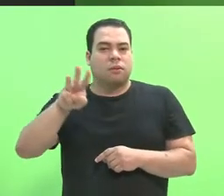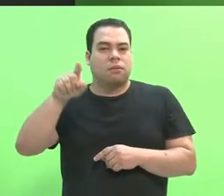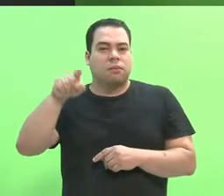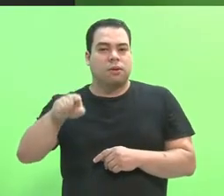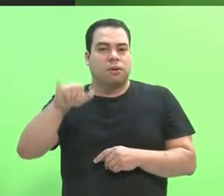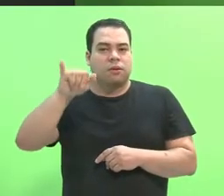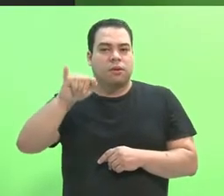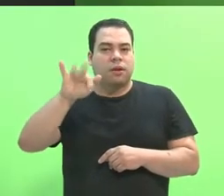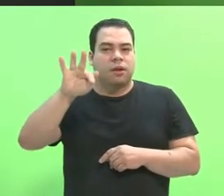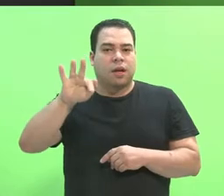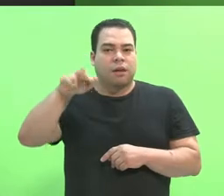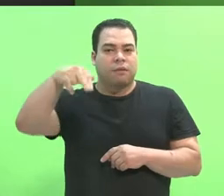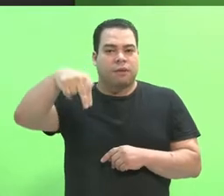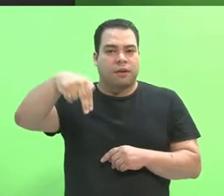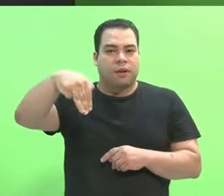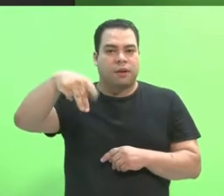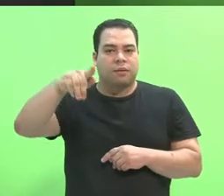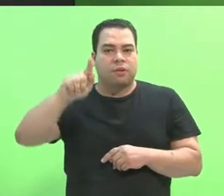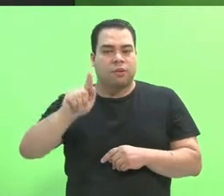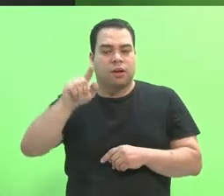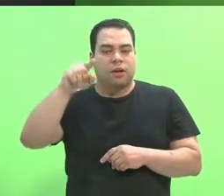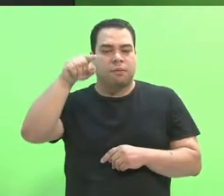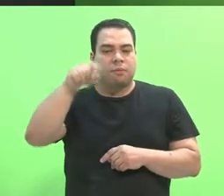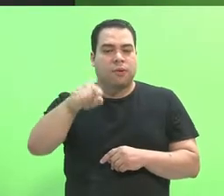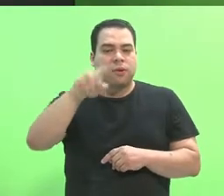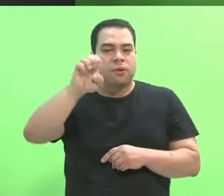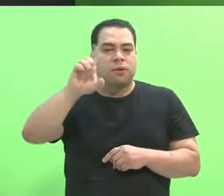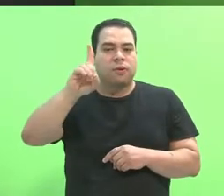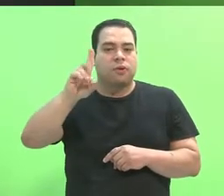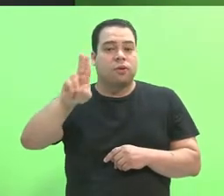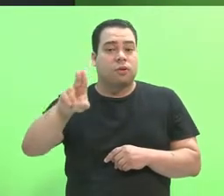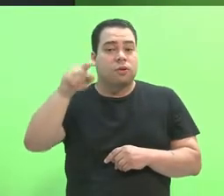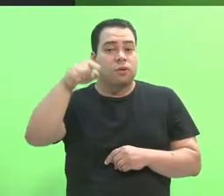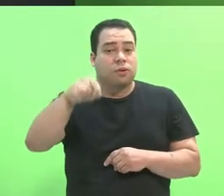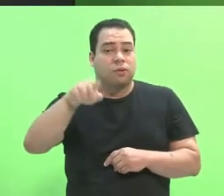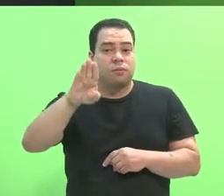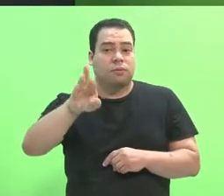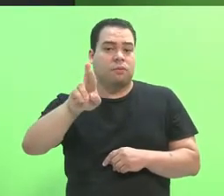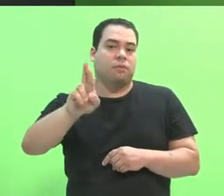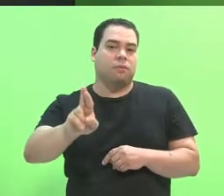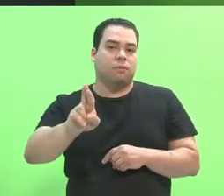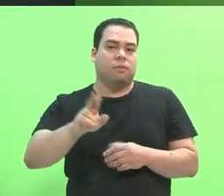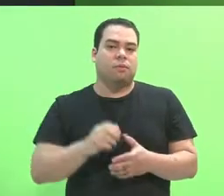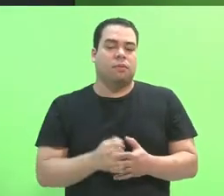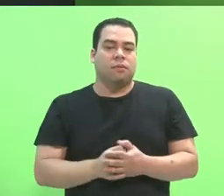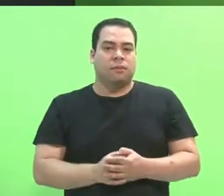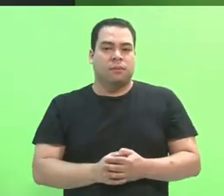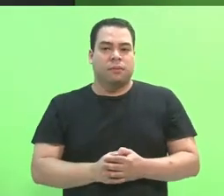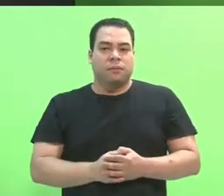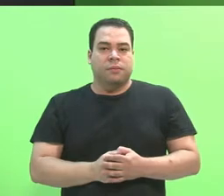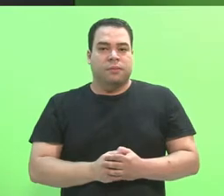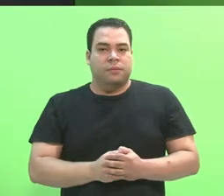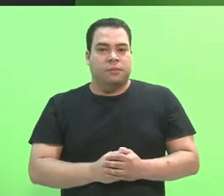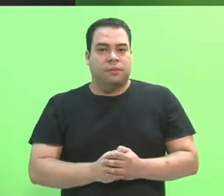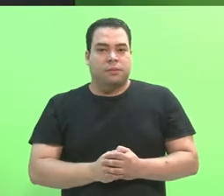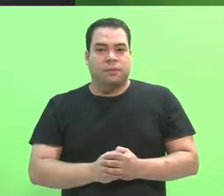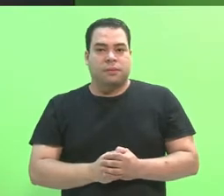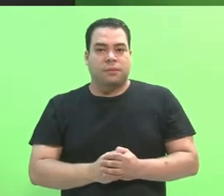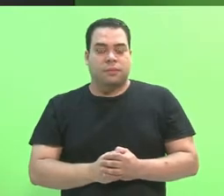IFNMG, www.ifnmg.edu.br.